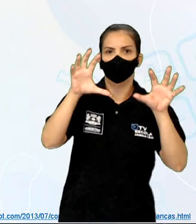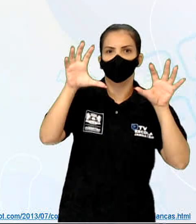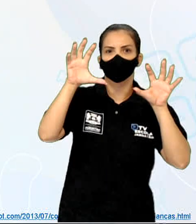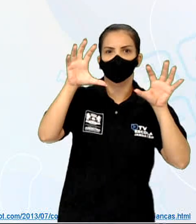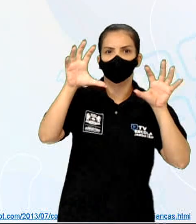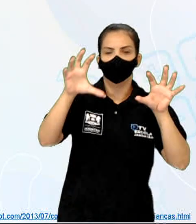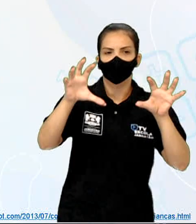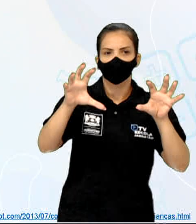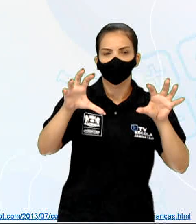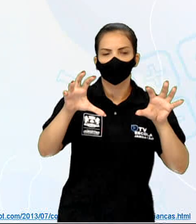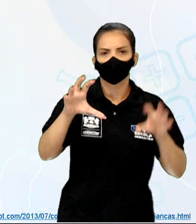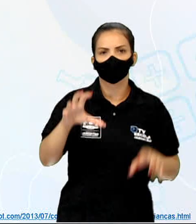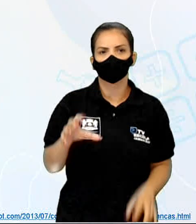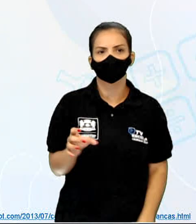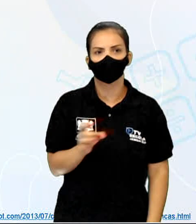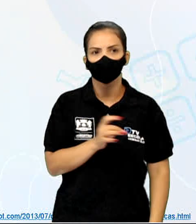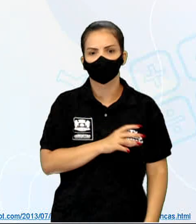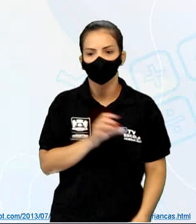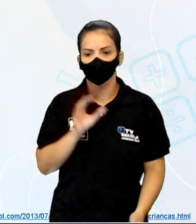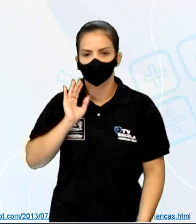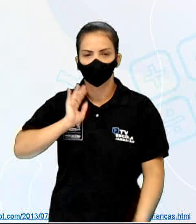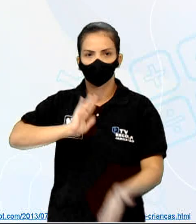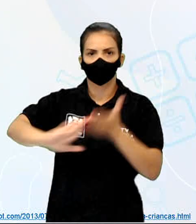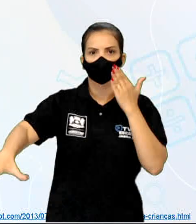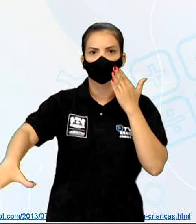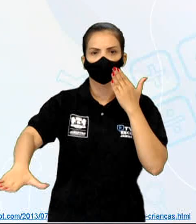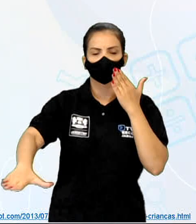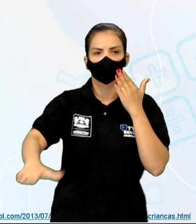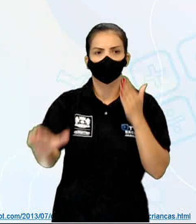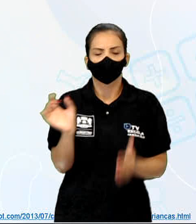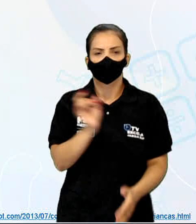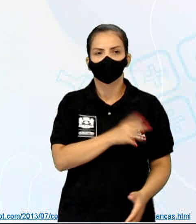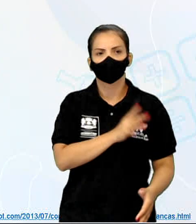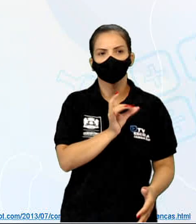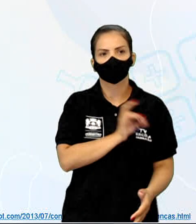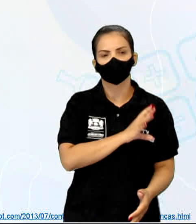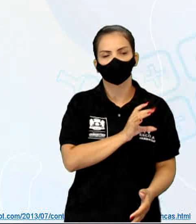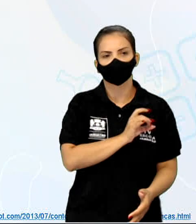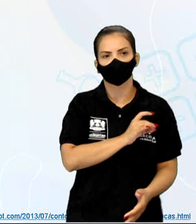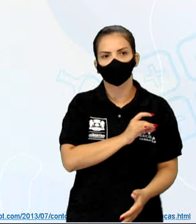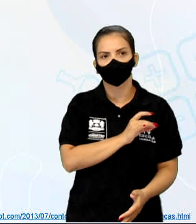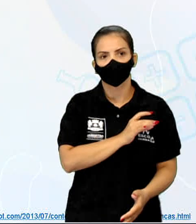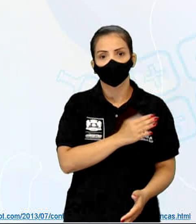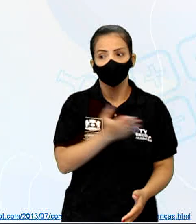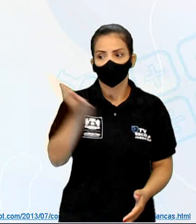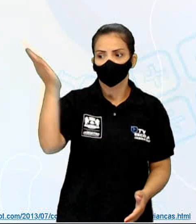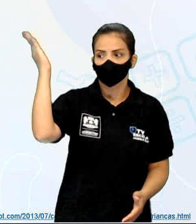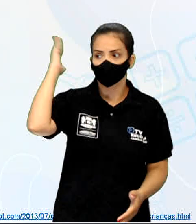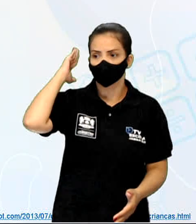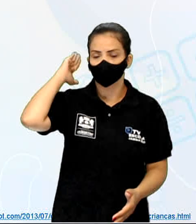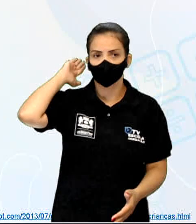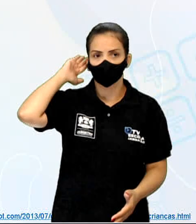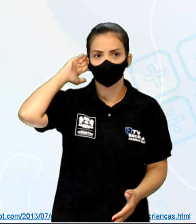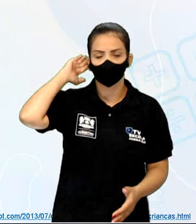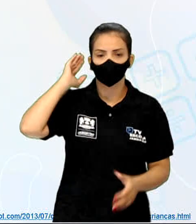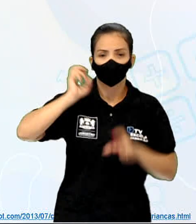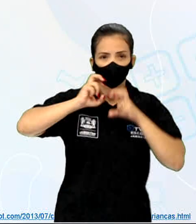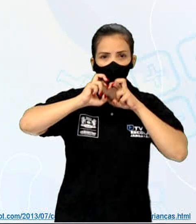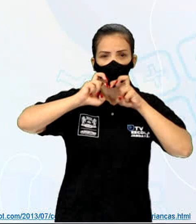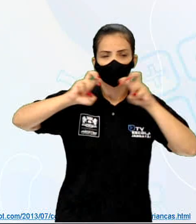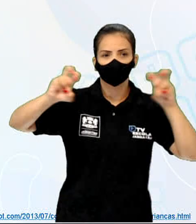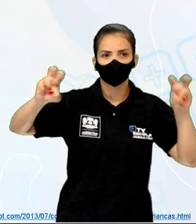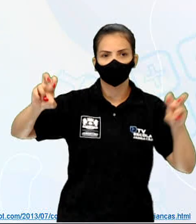Que horror! Fujo cheia de pavor. E ele vem atrás de mim e se põe a gritar.